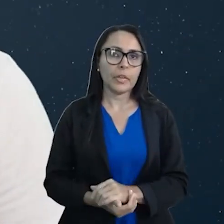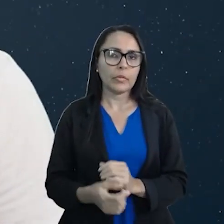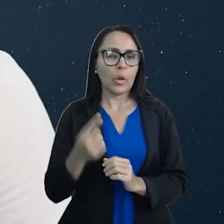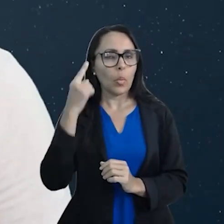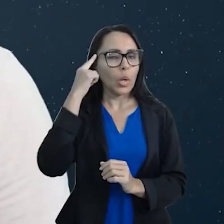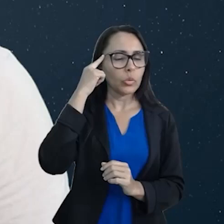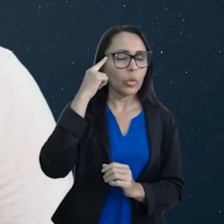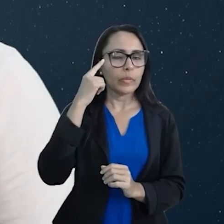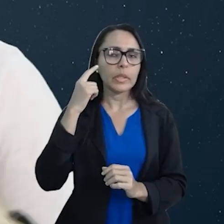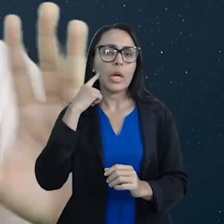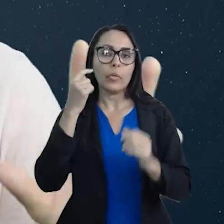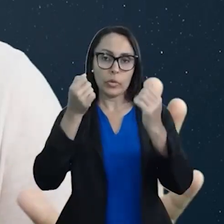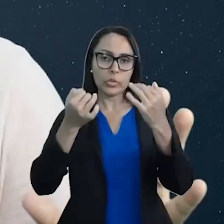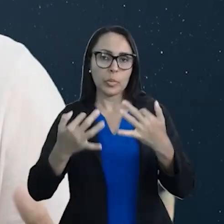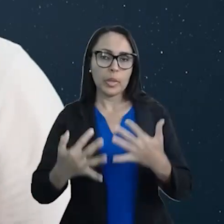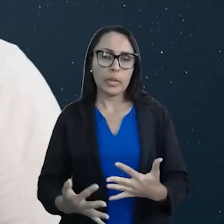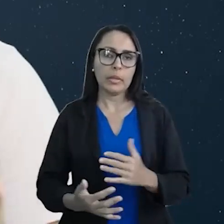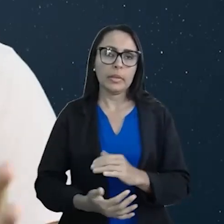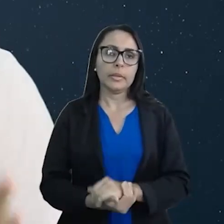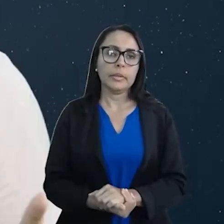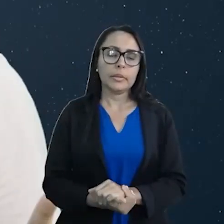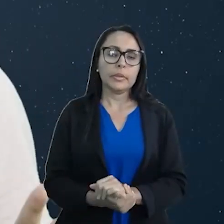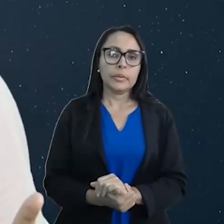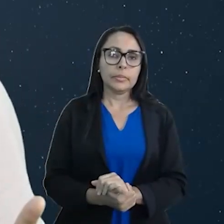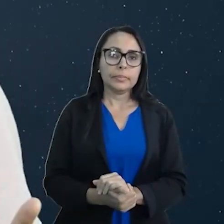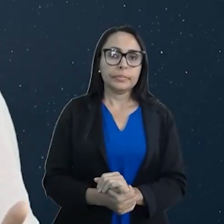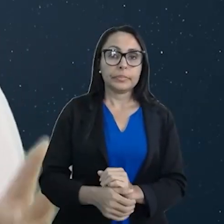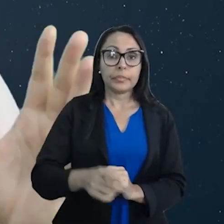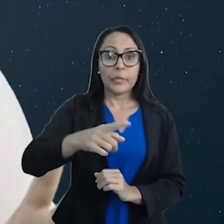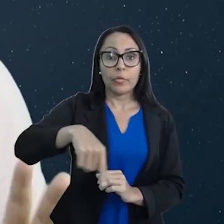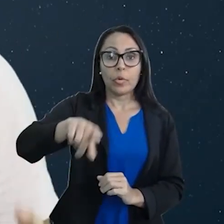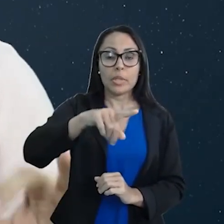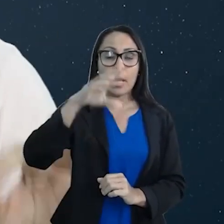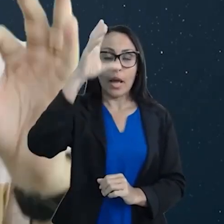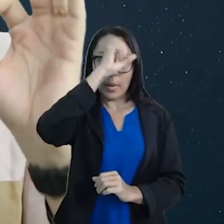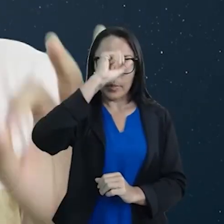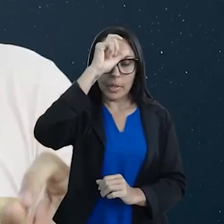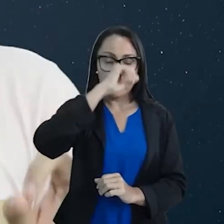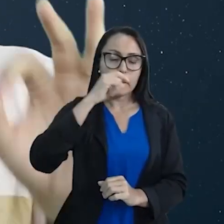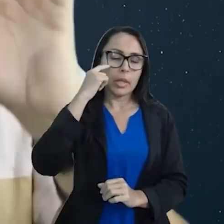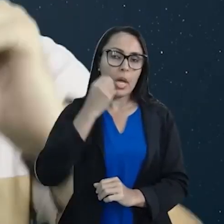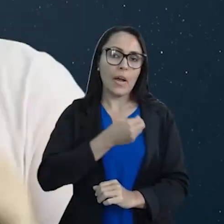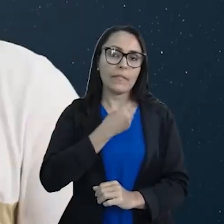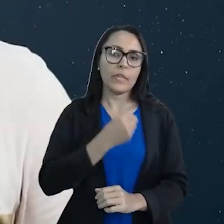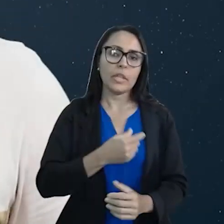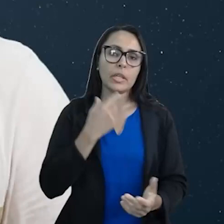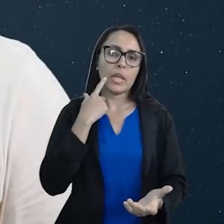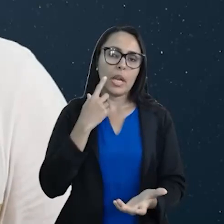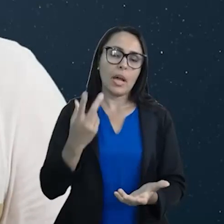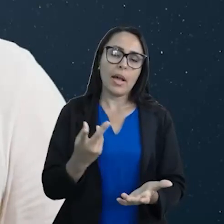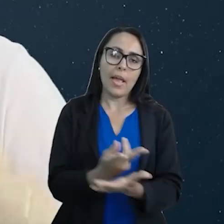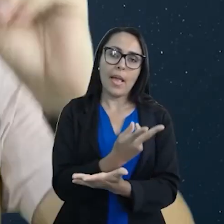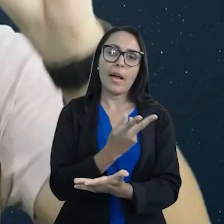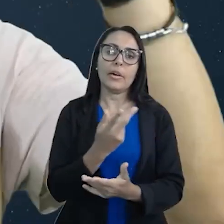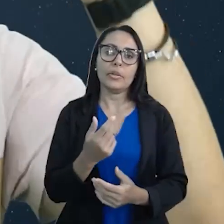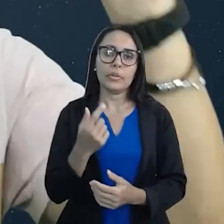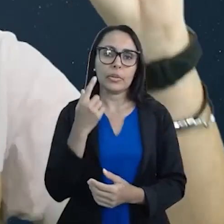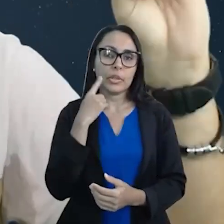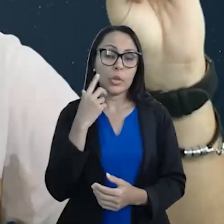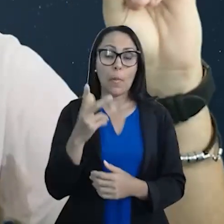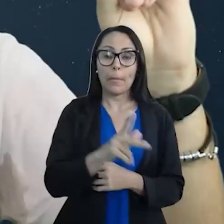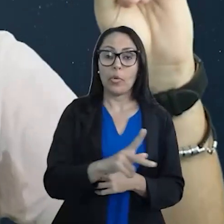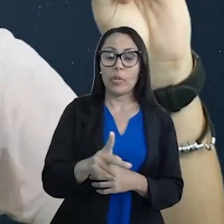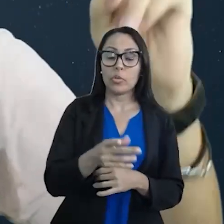a dúvida de muita gente. Você aprendeu a sua vida inteira algo errado. Que eu,